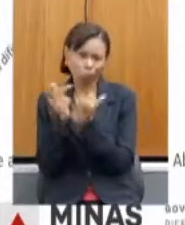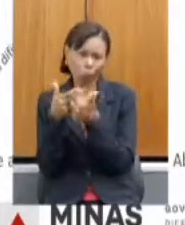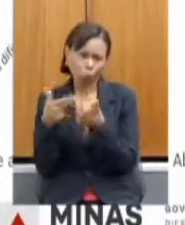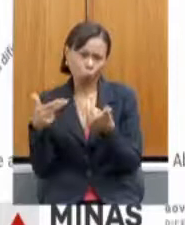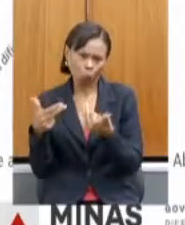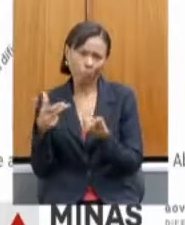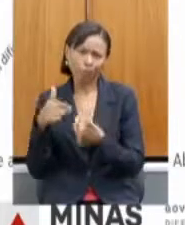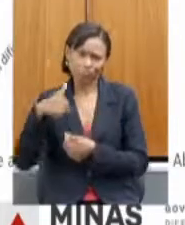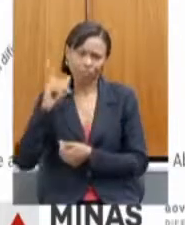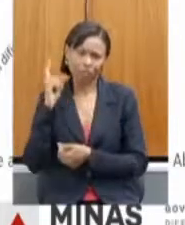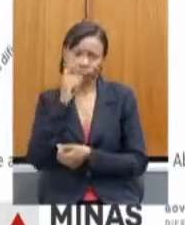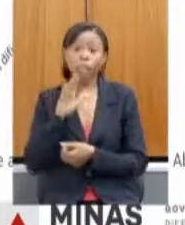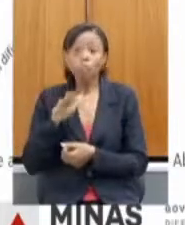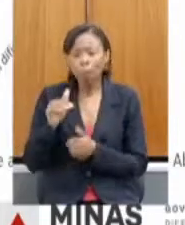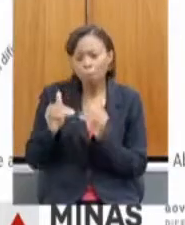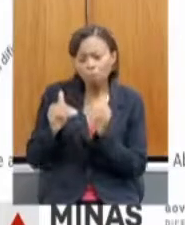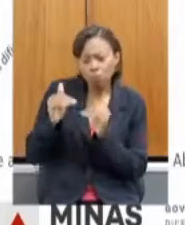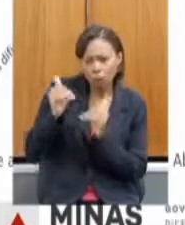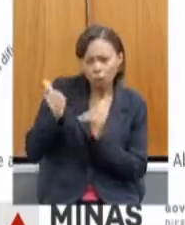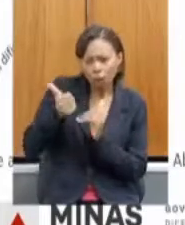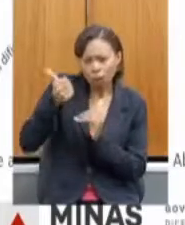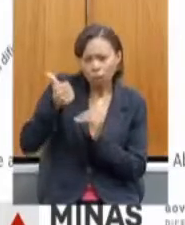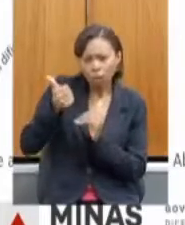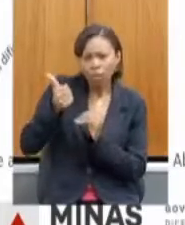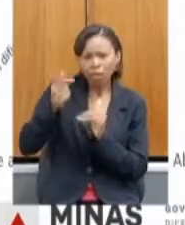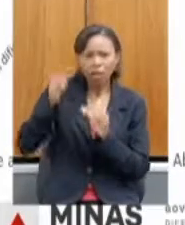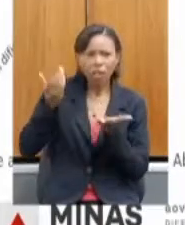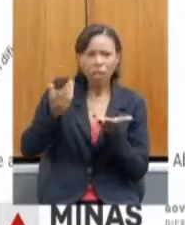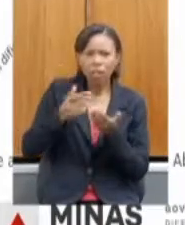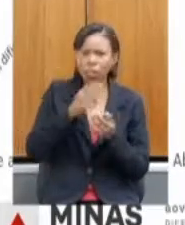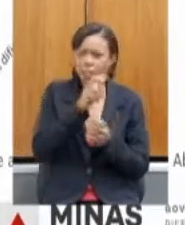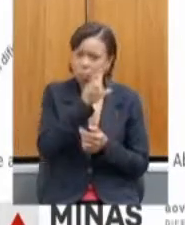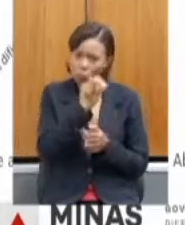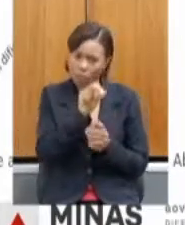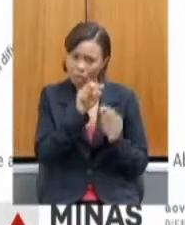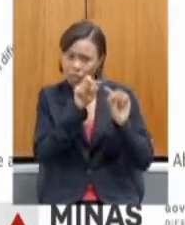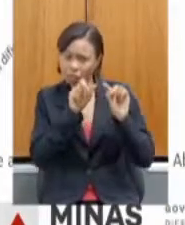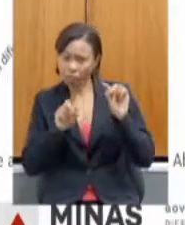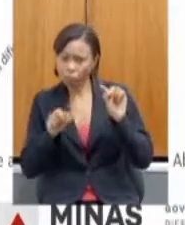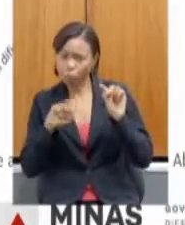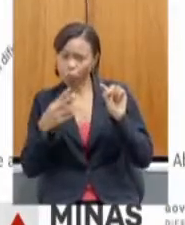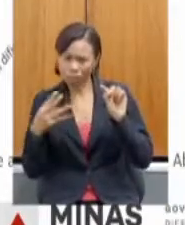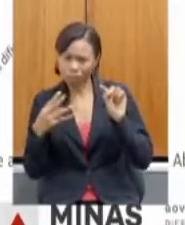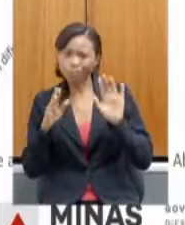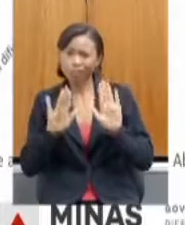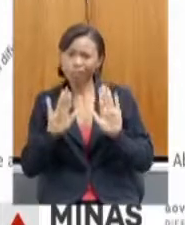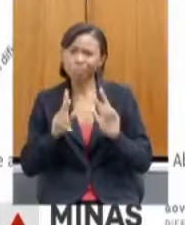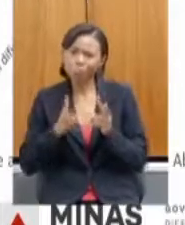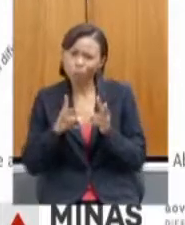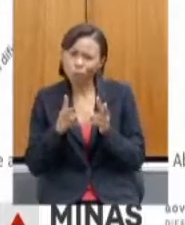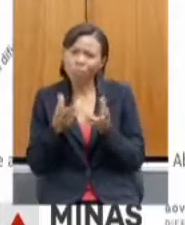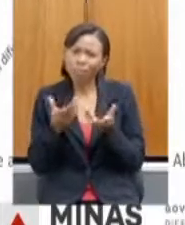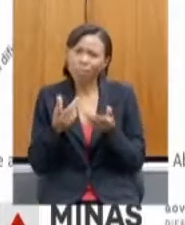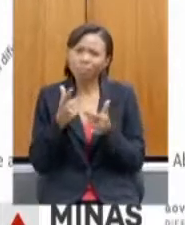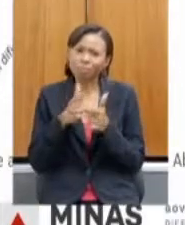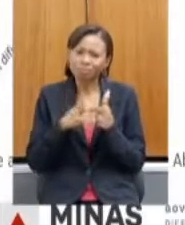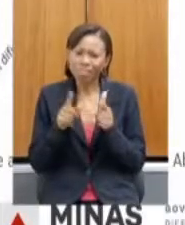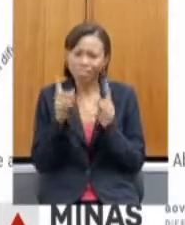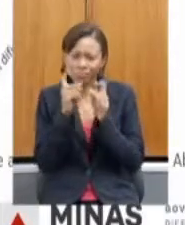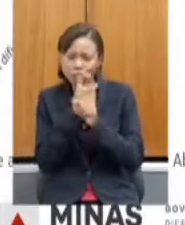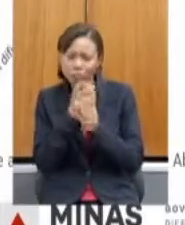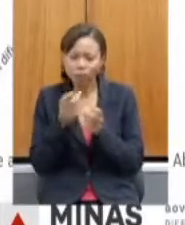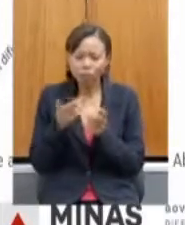melhorou um pouquinho, caiu de 50% a 44%, mas ainda tem um pouco de dificuldade de comercialização.